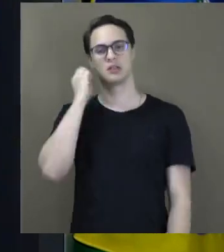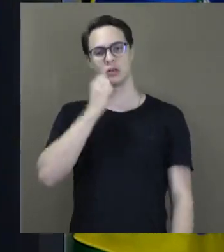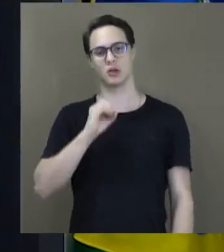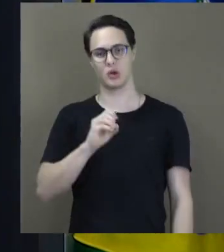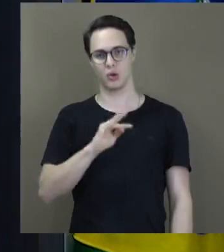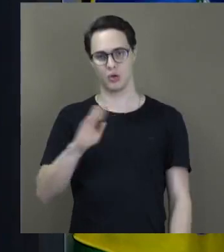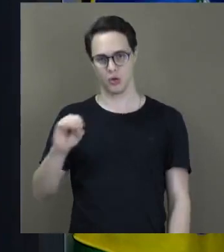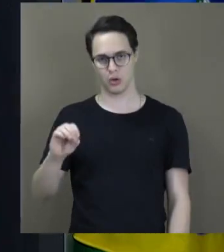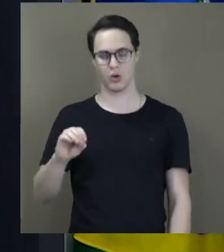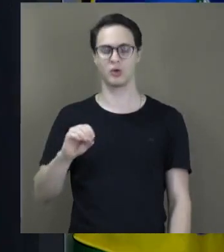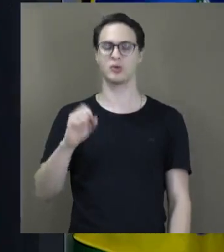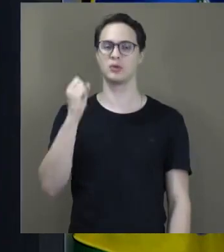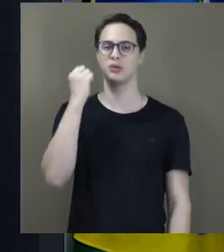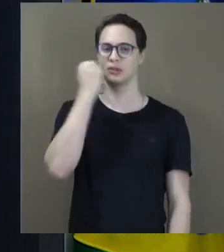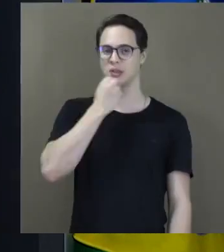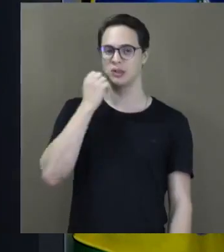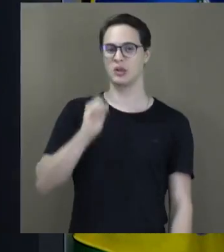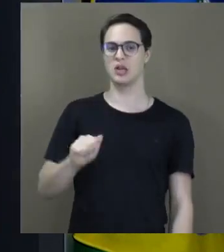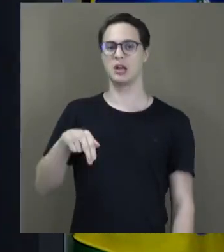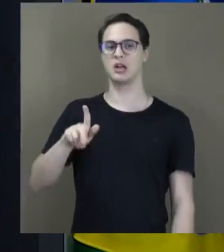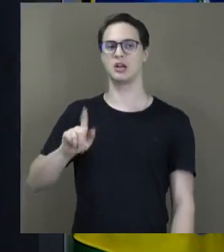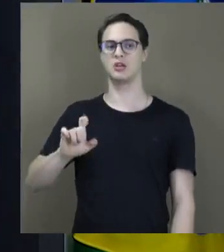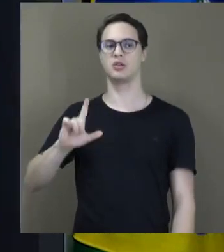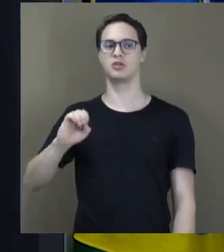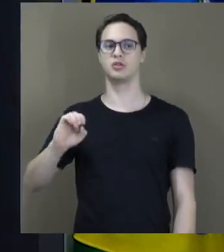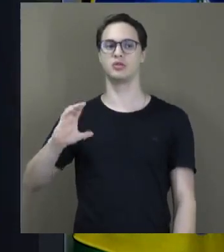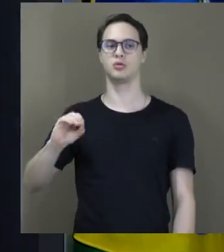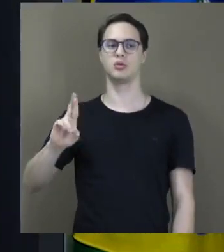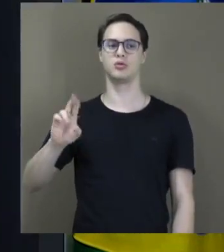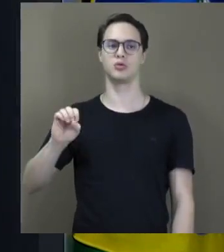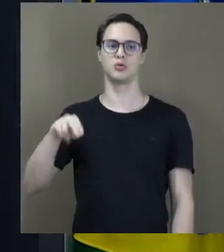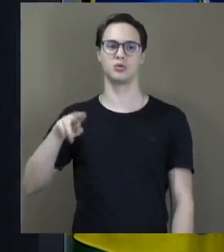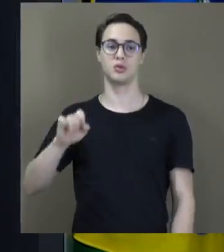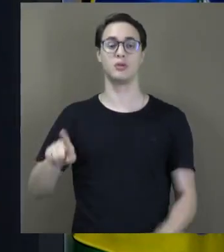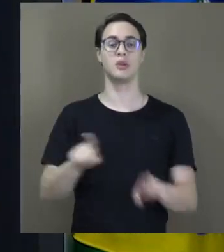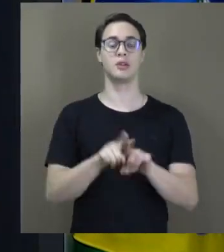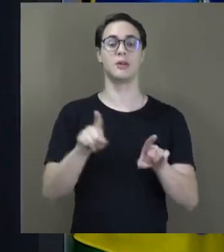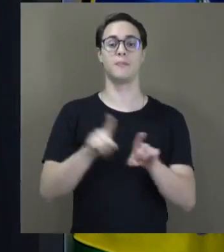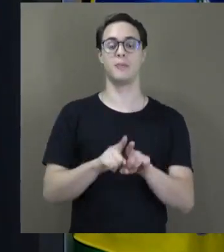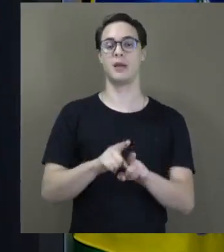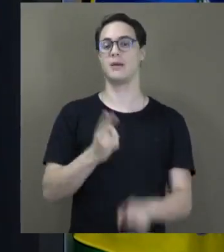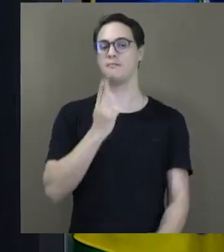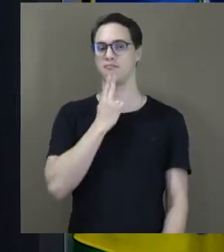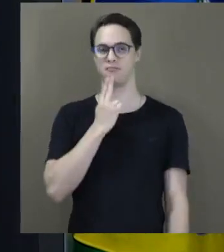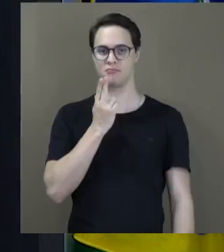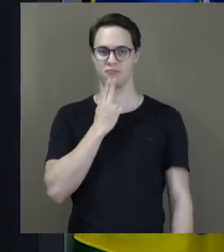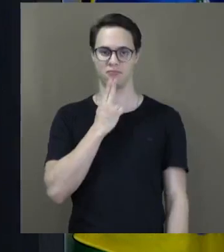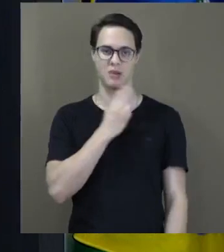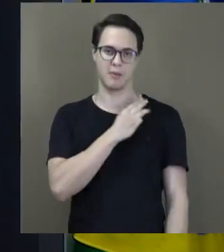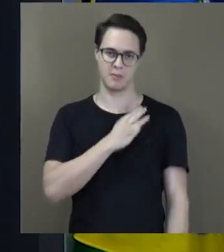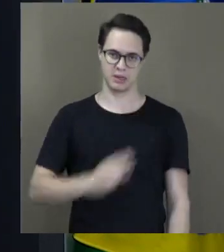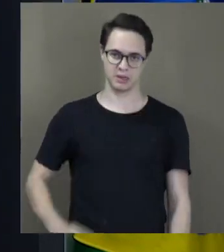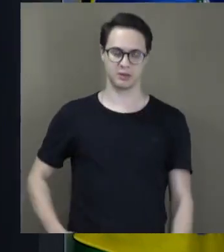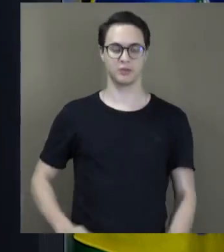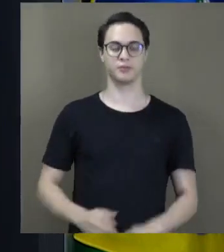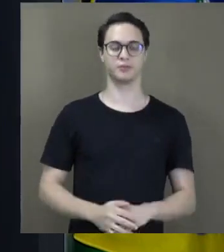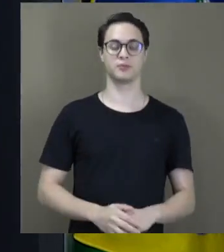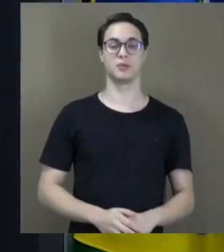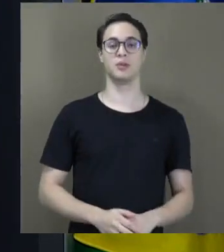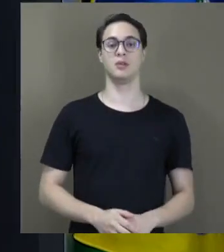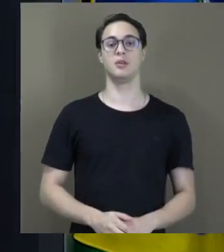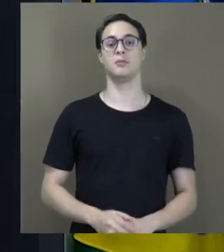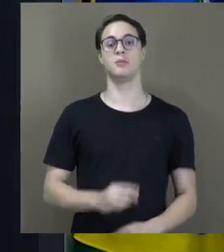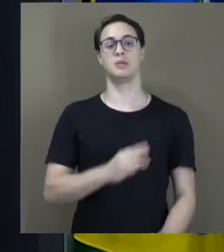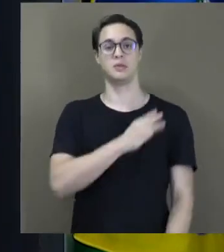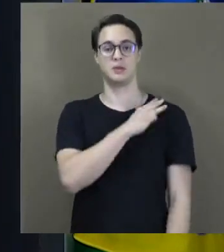senador Ângelo Coronel, assim como a guerrida ministra Simone Tebet, o ministro Márcio Macedo, meu conterrâneo.